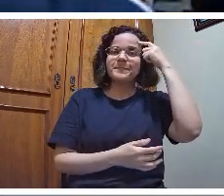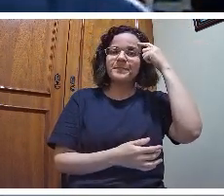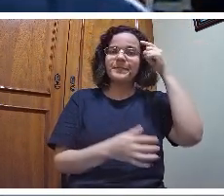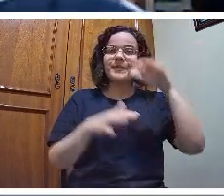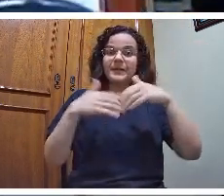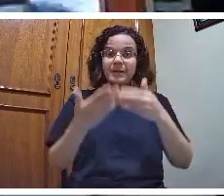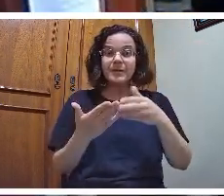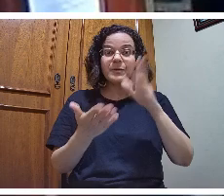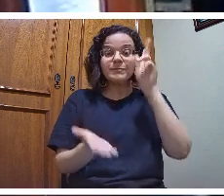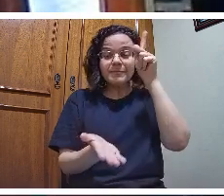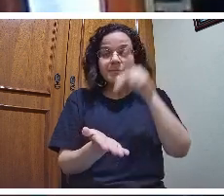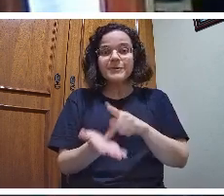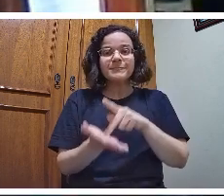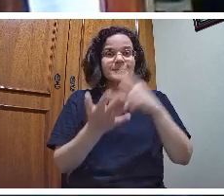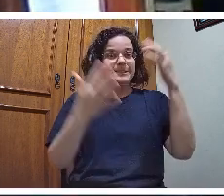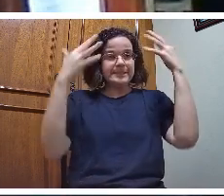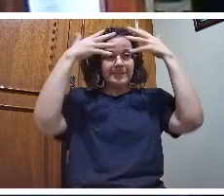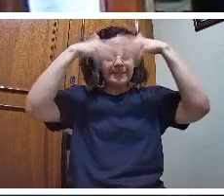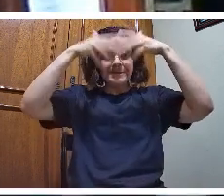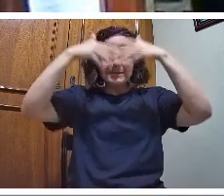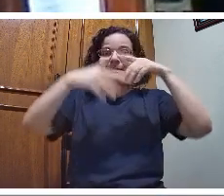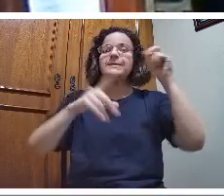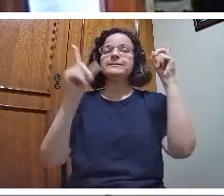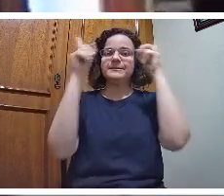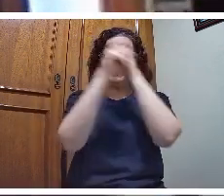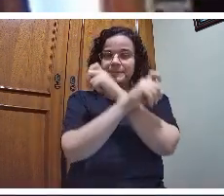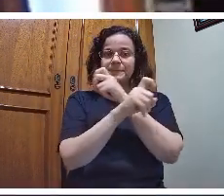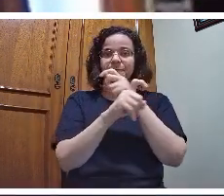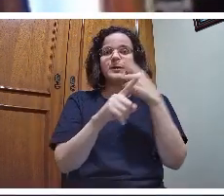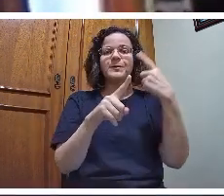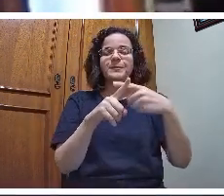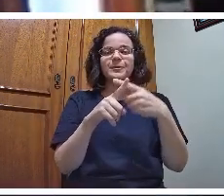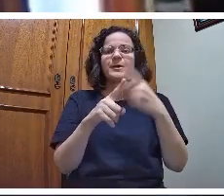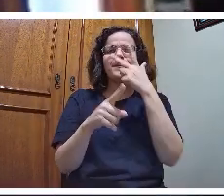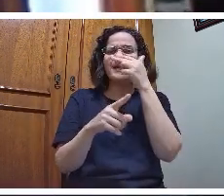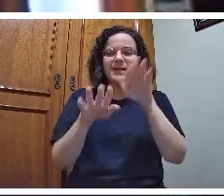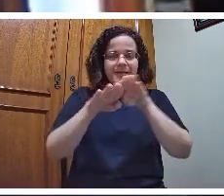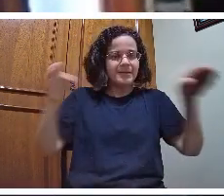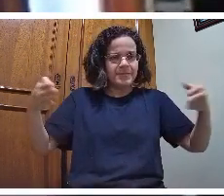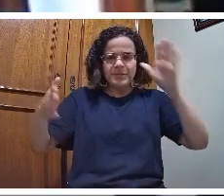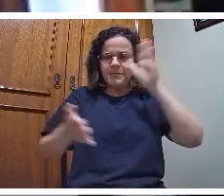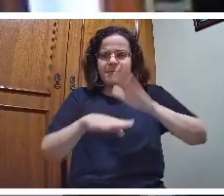complicado. Nós temos a concepção de que o concreto é essa mesa, esse computador, esse papel.